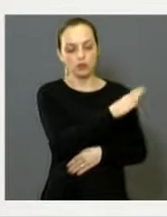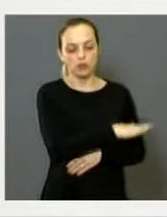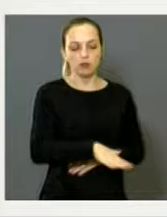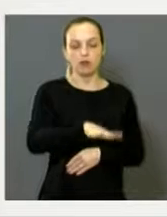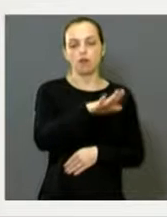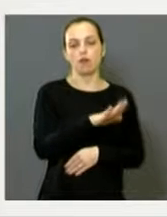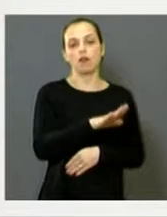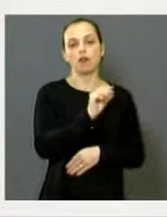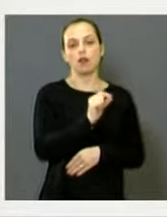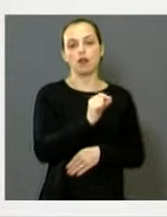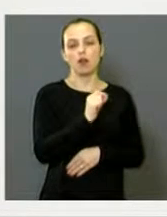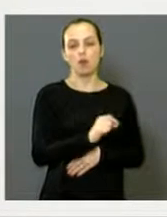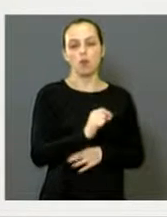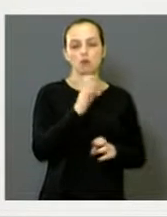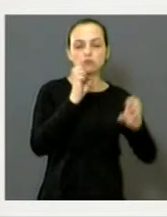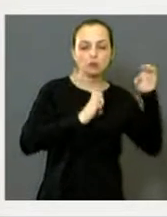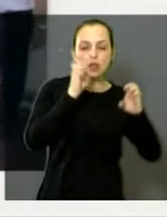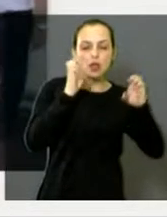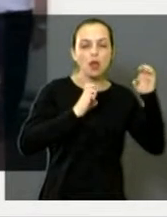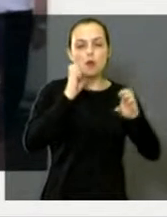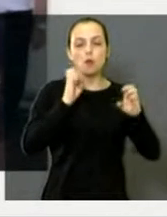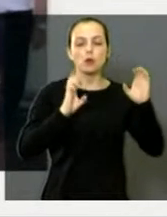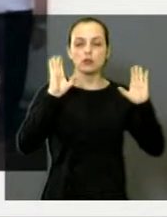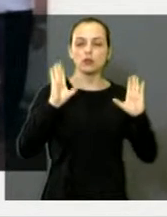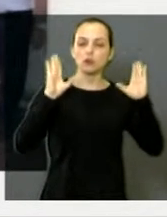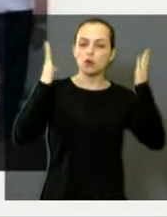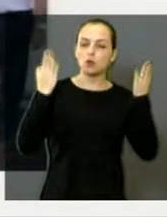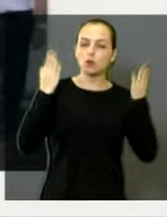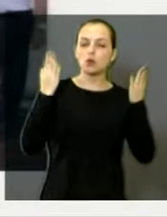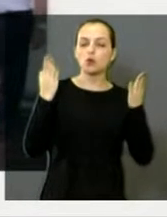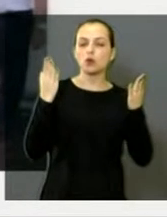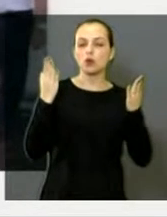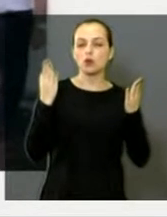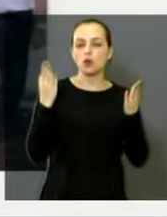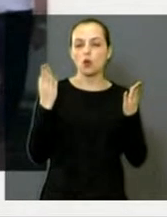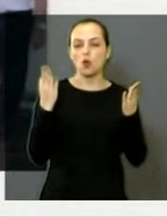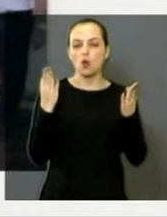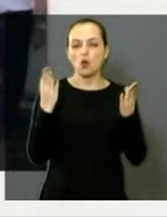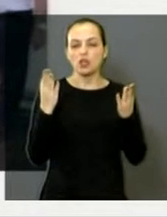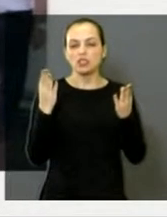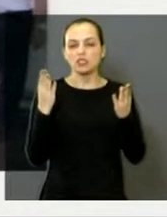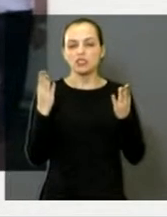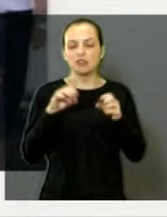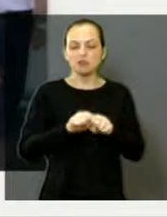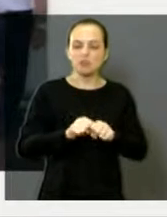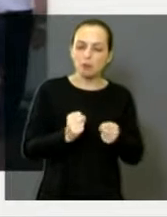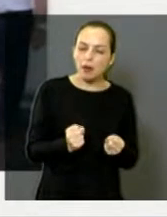Aqui é esse aparelho que inaugurou há pouco tempo, Juliana. Tem uns que já estão danificados.